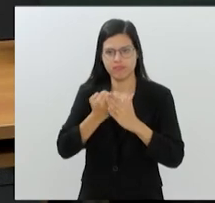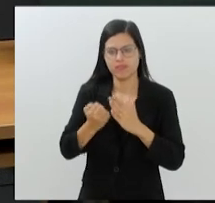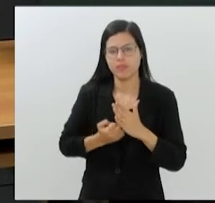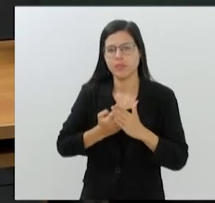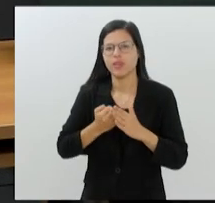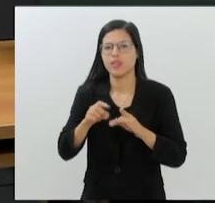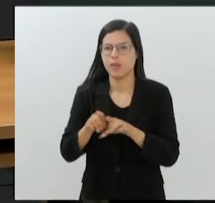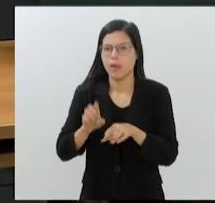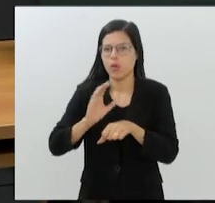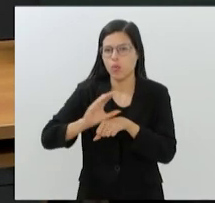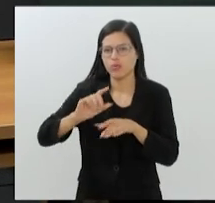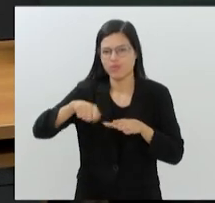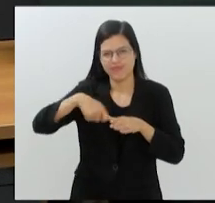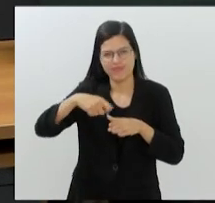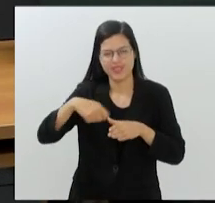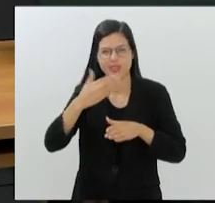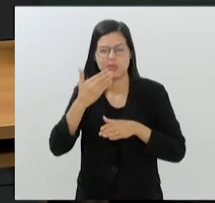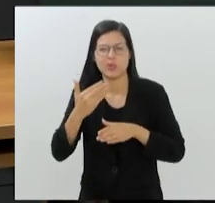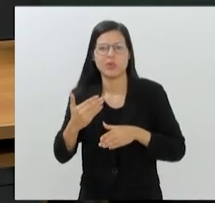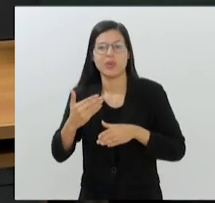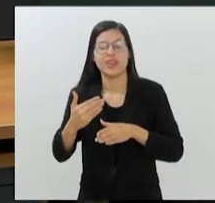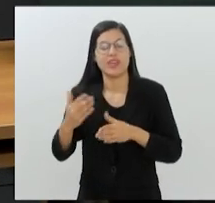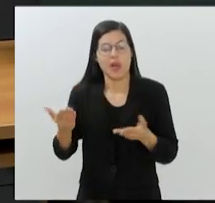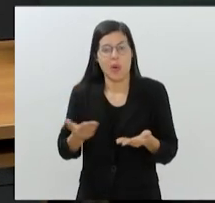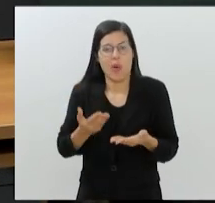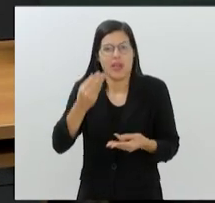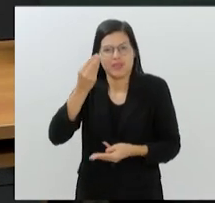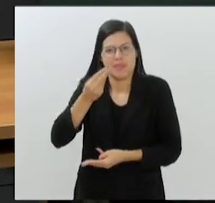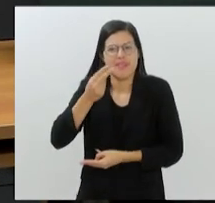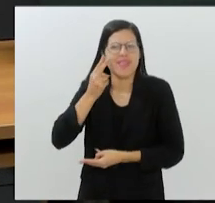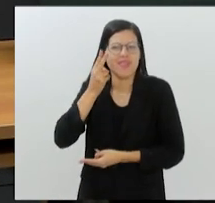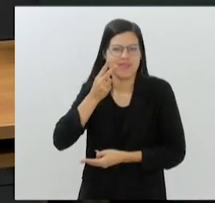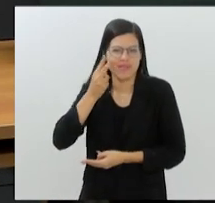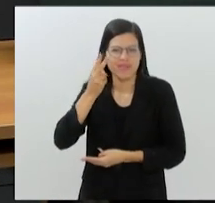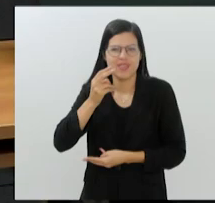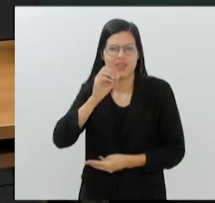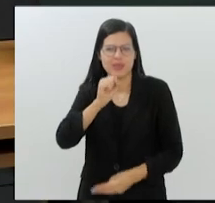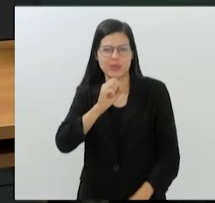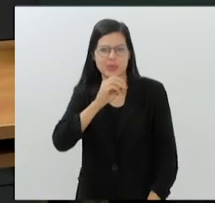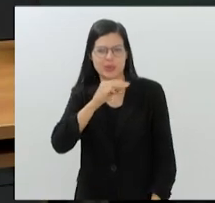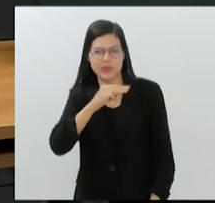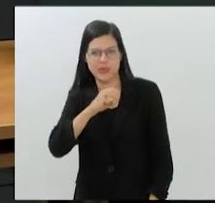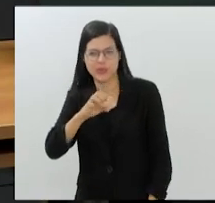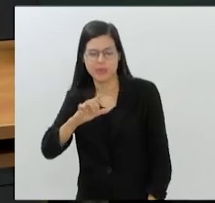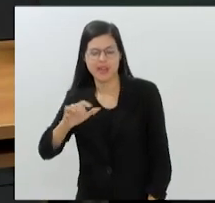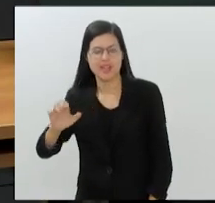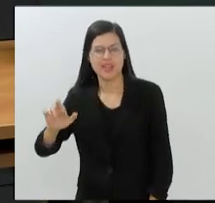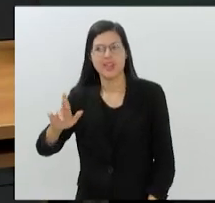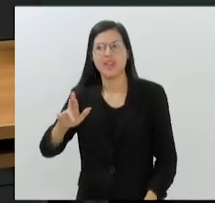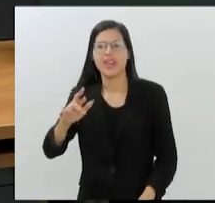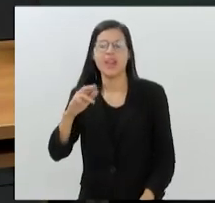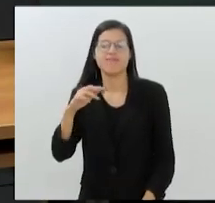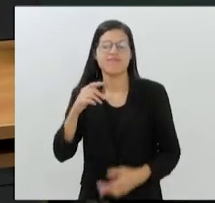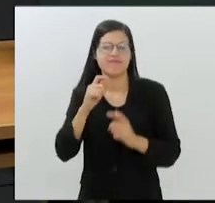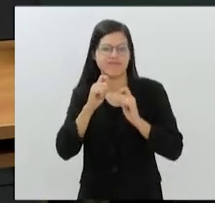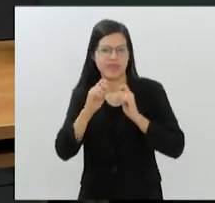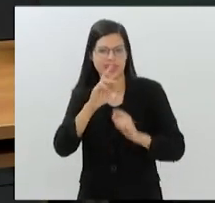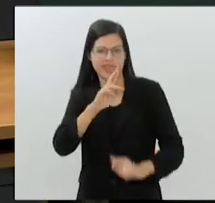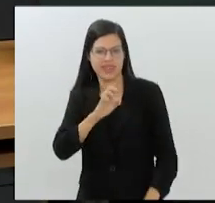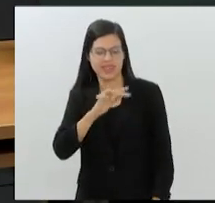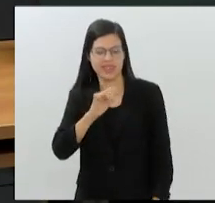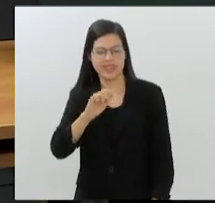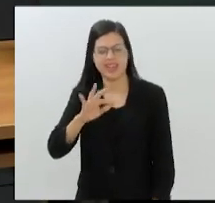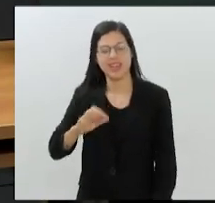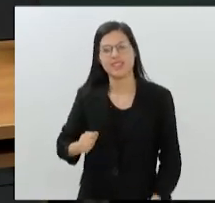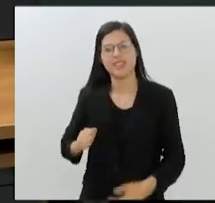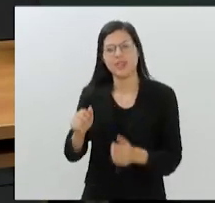se transformou num sommelier premiado. A repórter Flávia Espíndola está ao lado do Renato Neves. Bom dia, Flávia. Conta pra gente essa história.